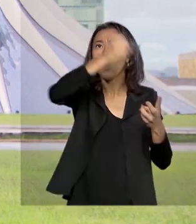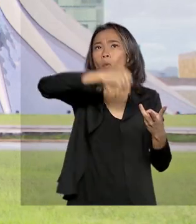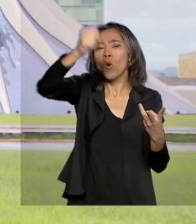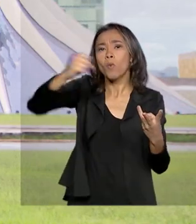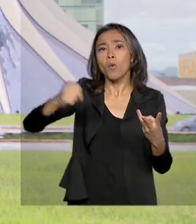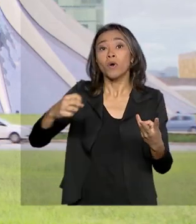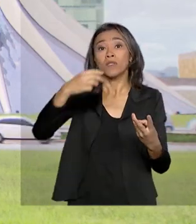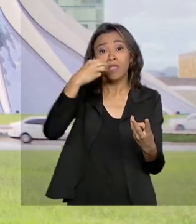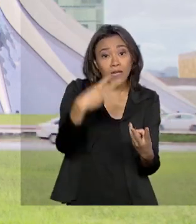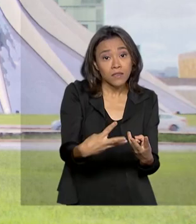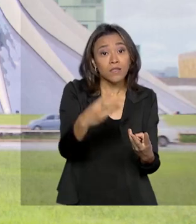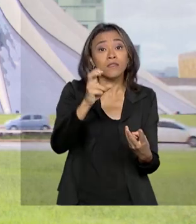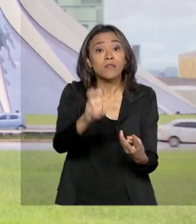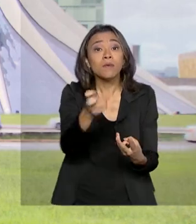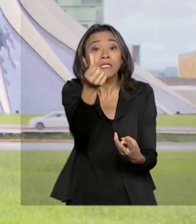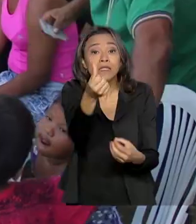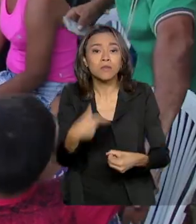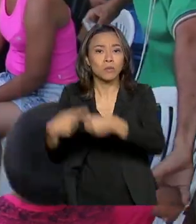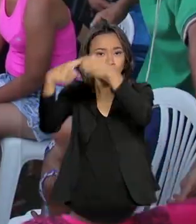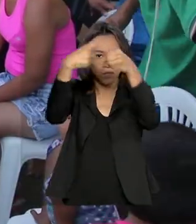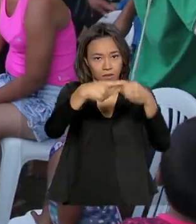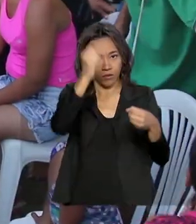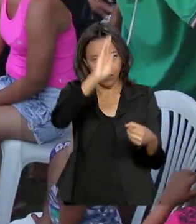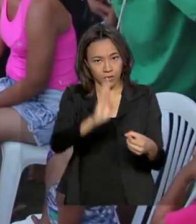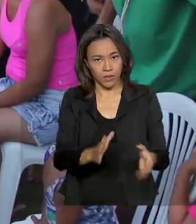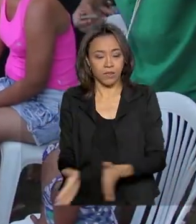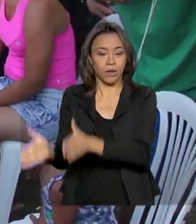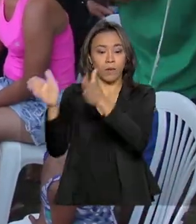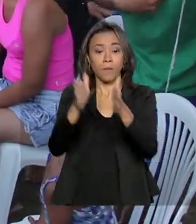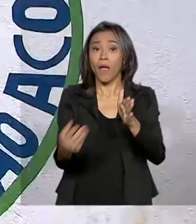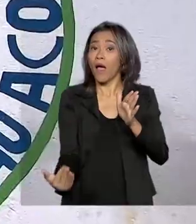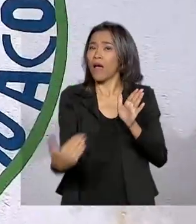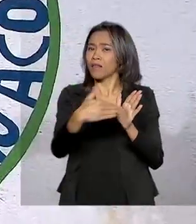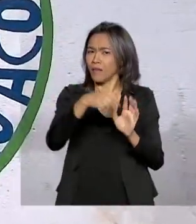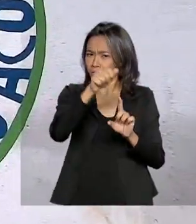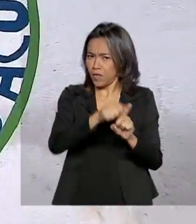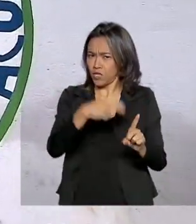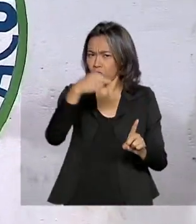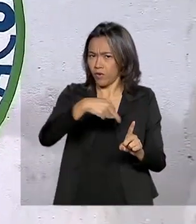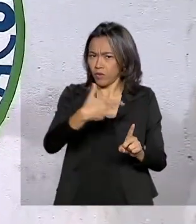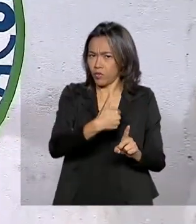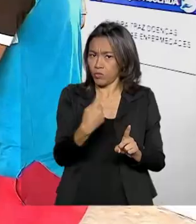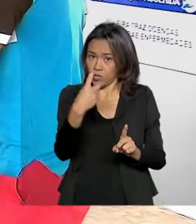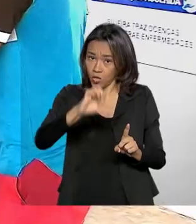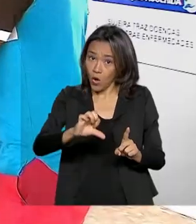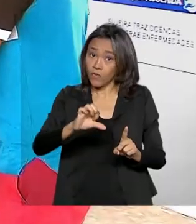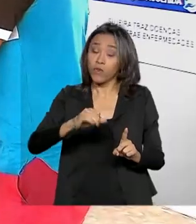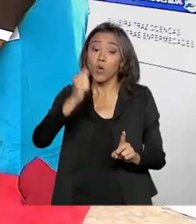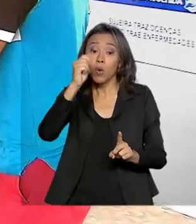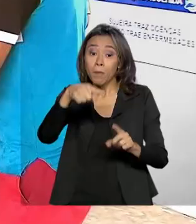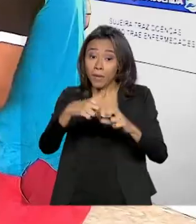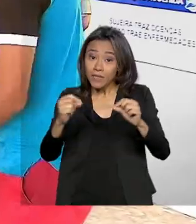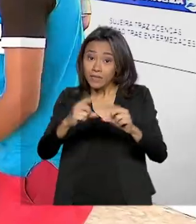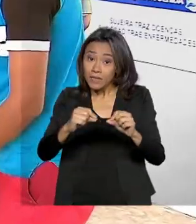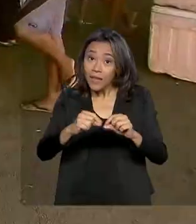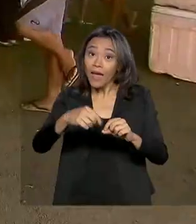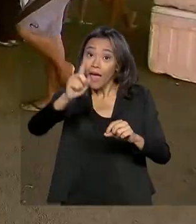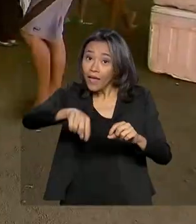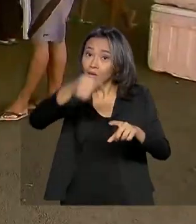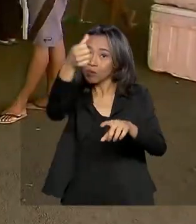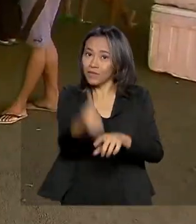municípios em todo o país. Até novembro de 2019, o Brasil era o sexto destino mais procurado pelos